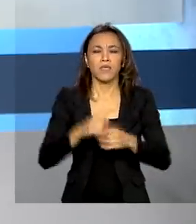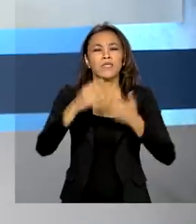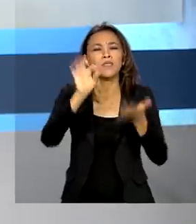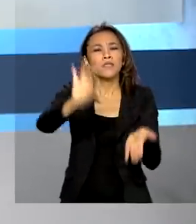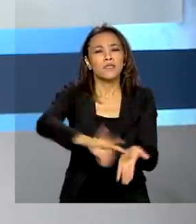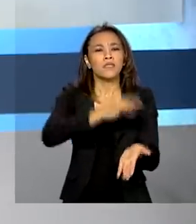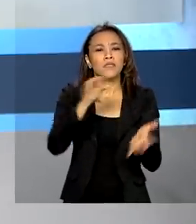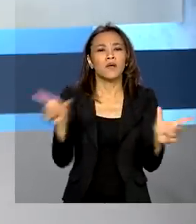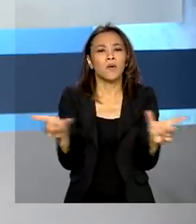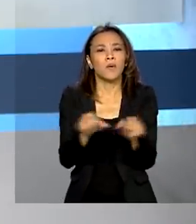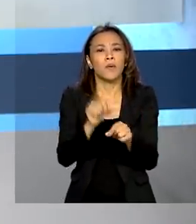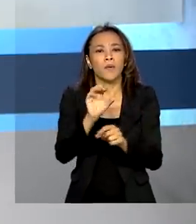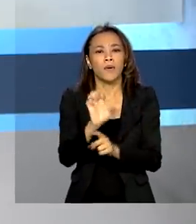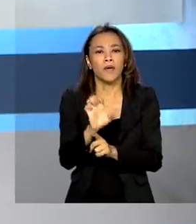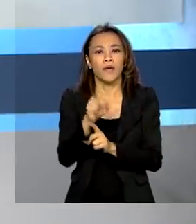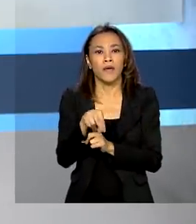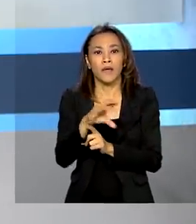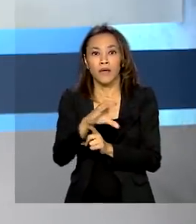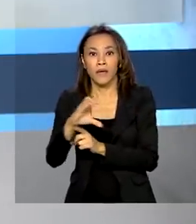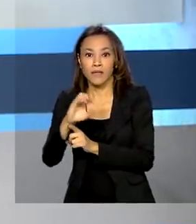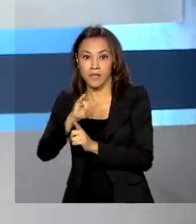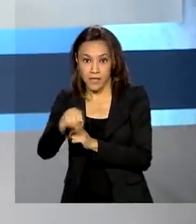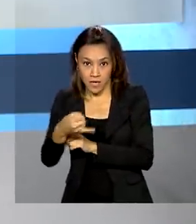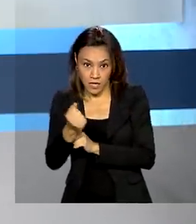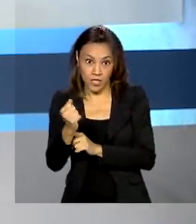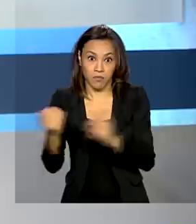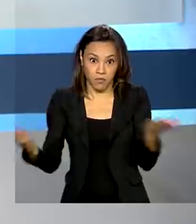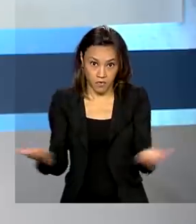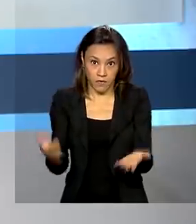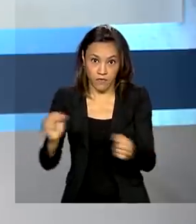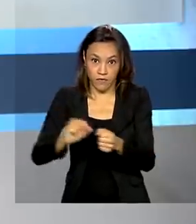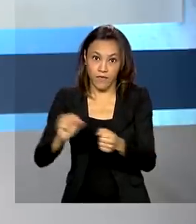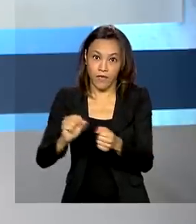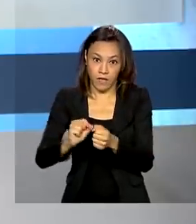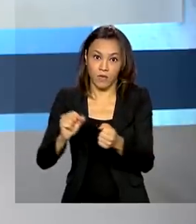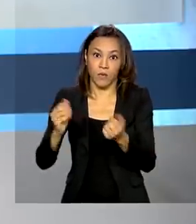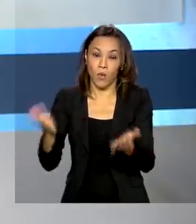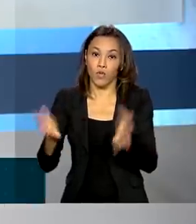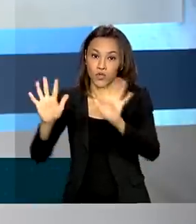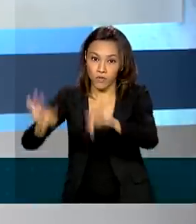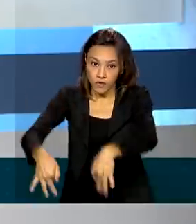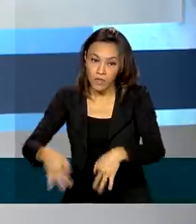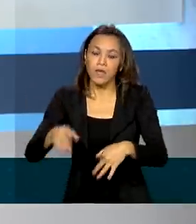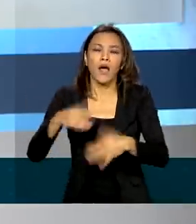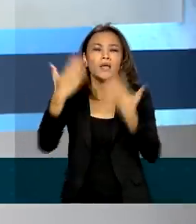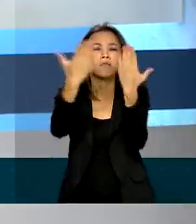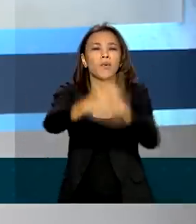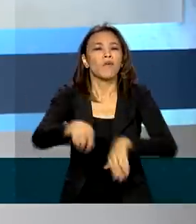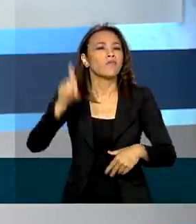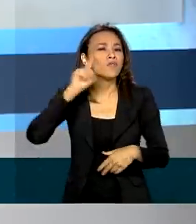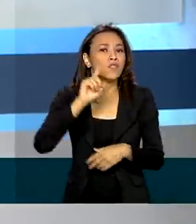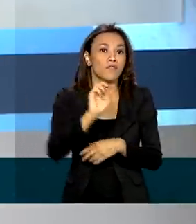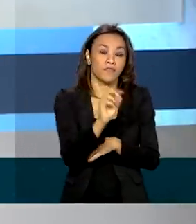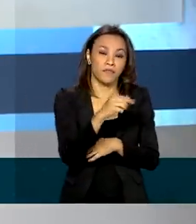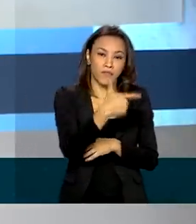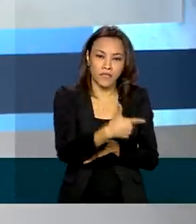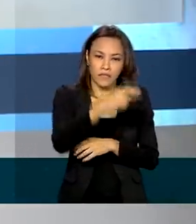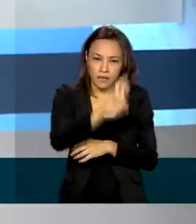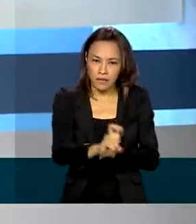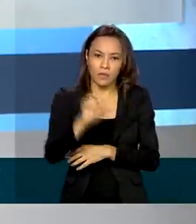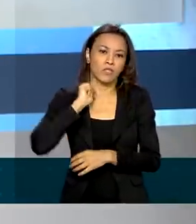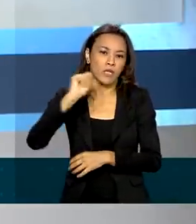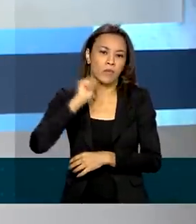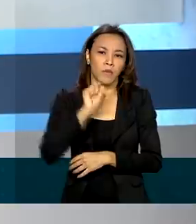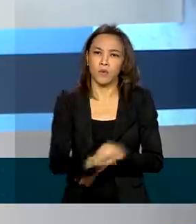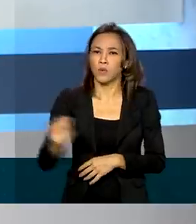hoje e podem ser feitas pelo site do exame. A prova para o ensino fundamental e médio está prevista para o dia 25 de abril em todos os